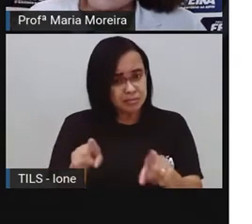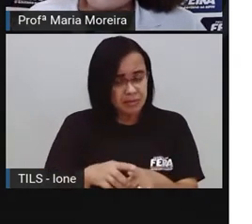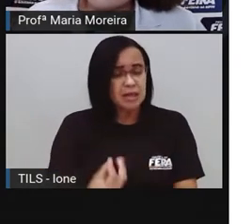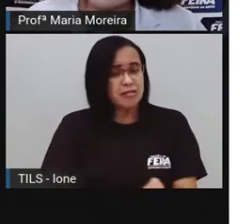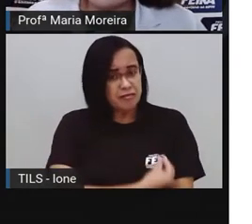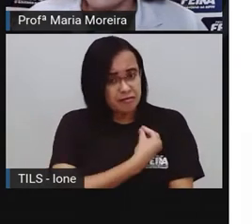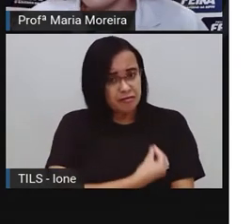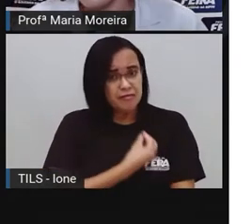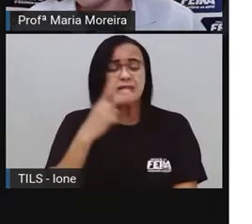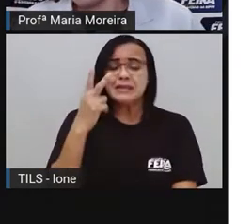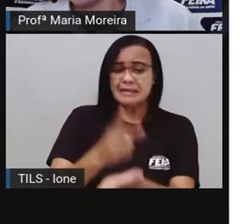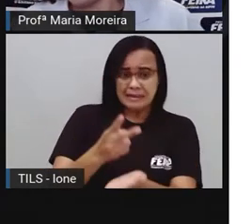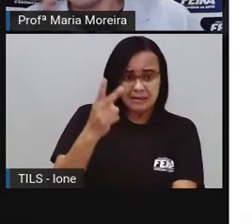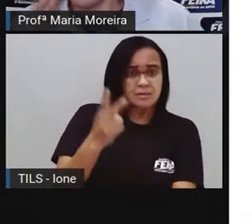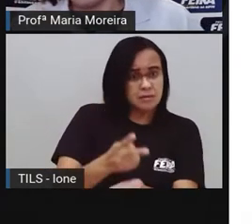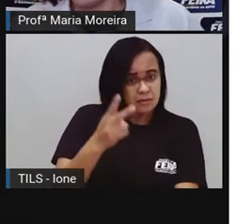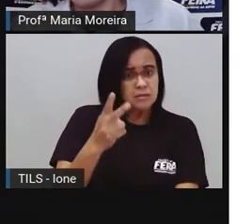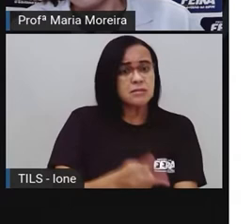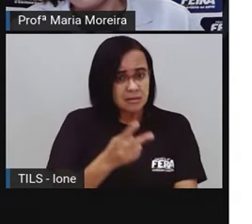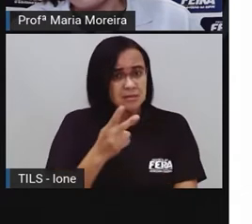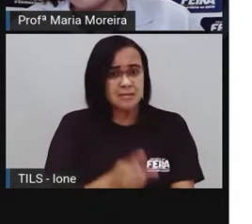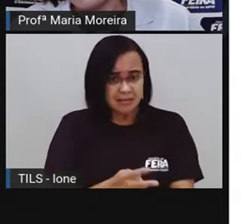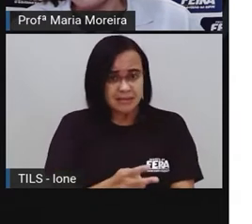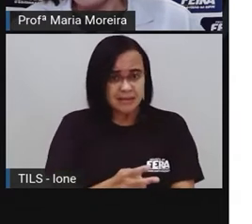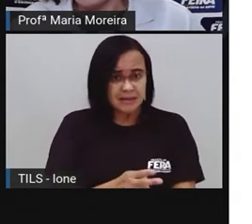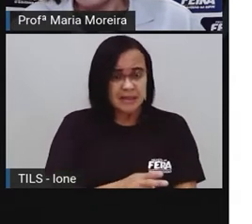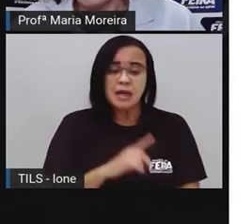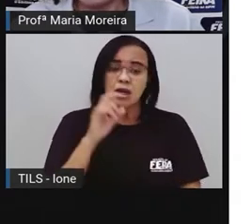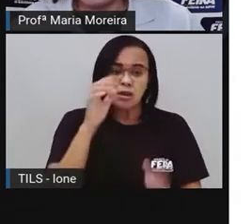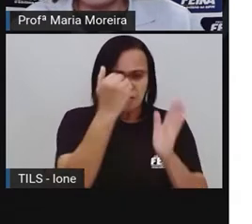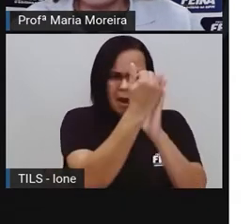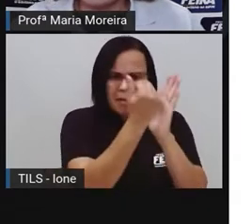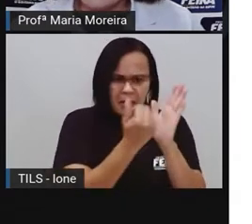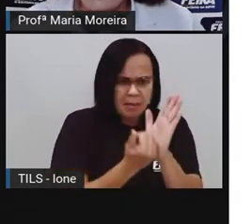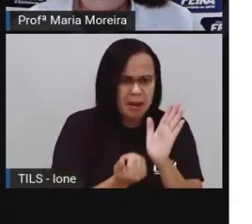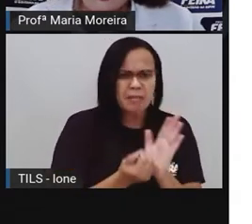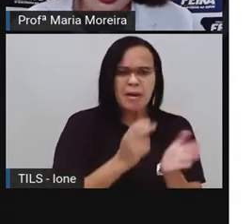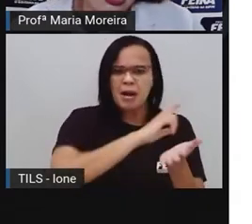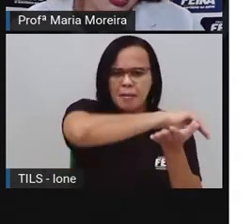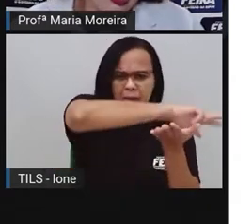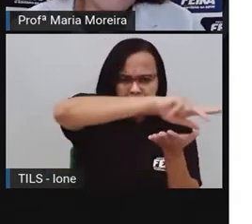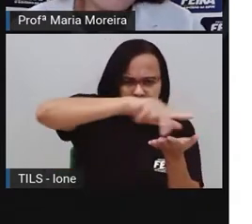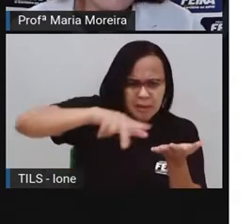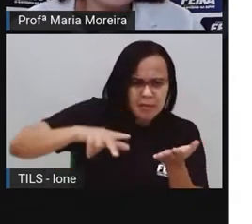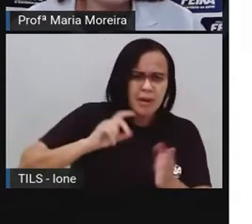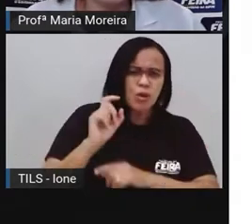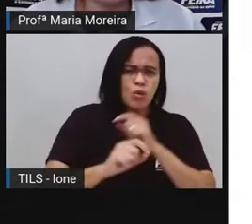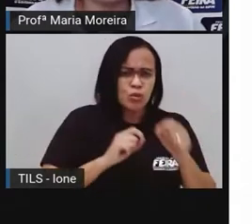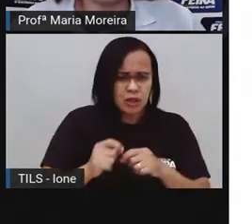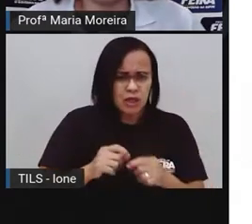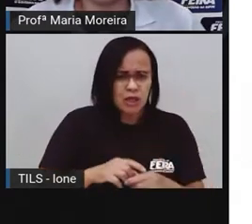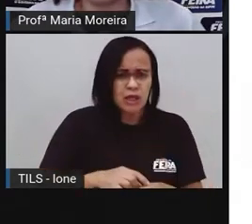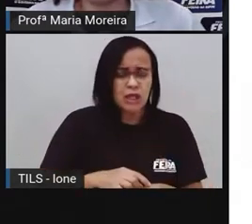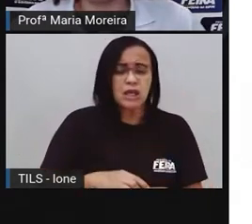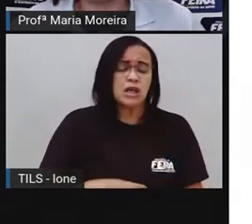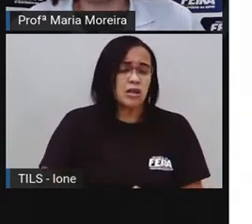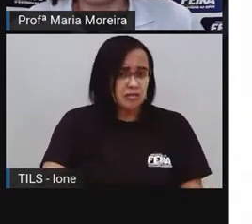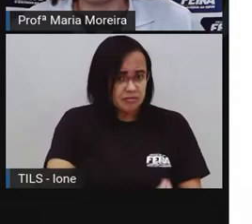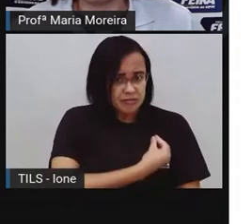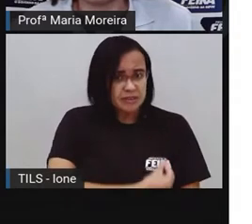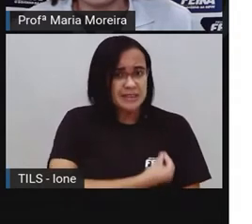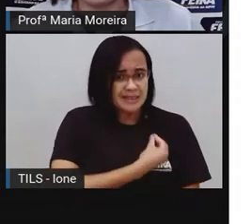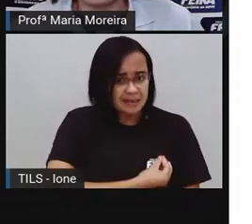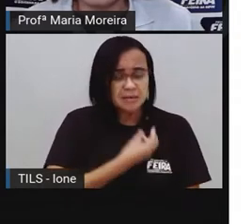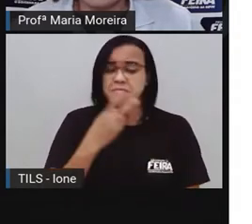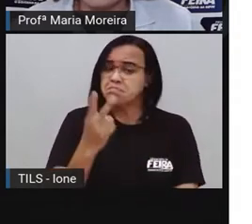coisas, né, que a gente ouve aí durante o dia e que a gente às vezes não se dá conta, acha que é normal. Então, convivemos